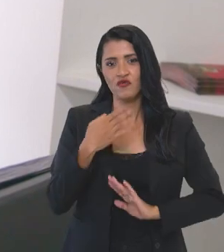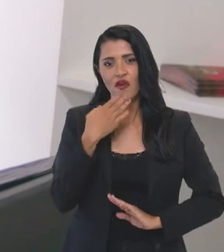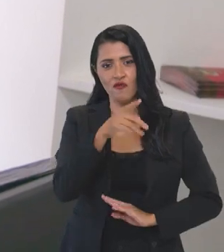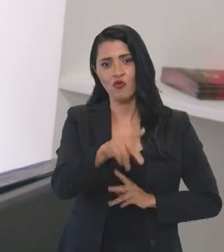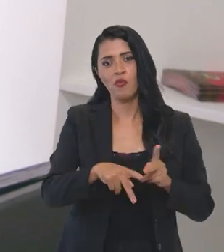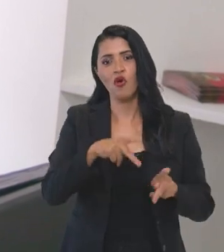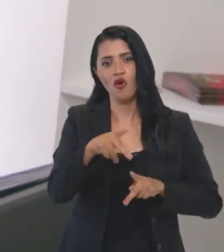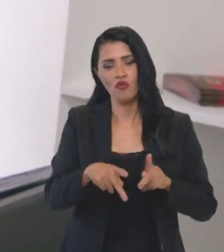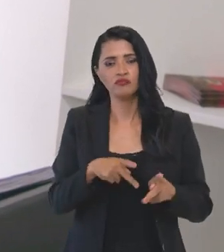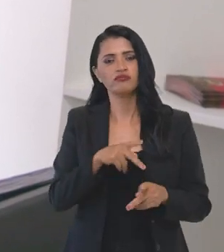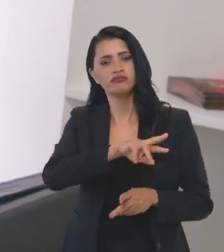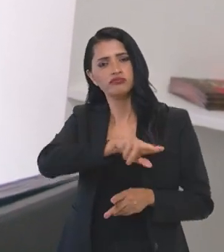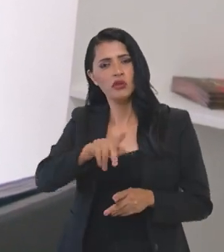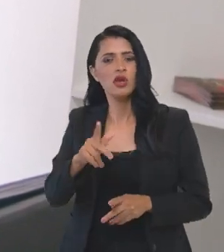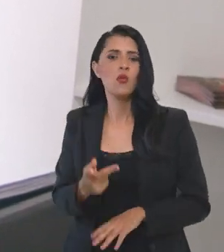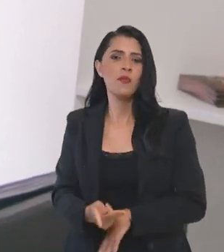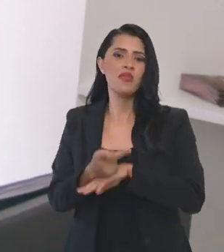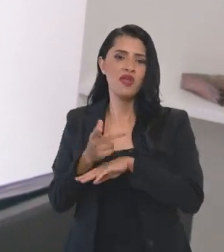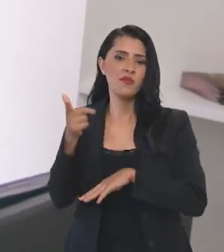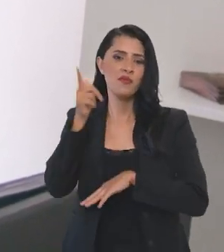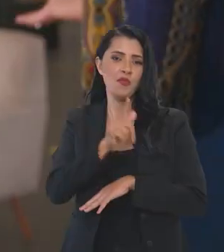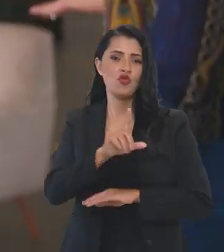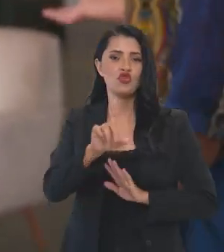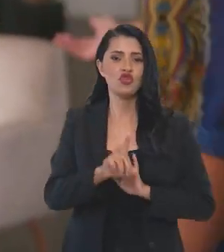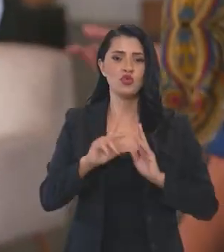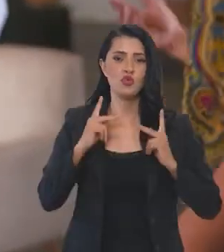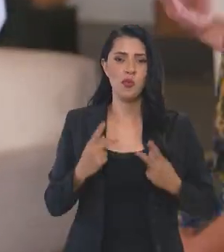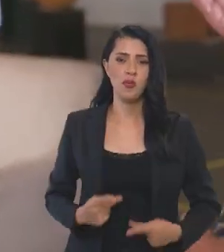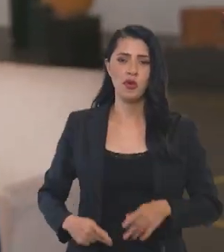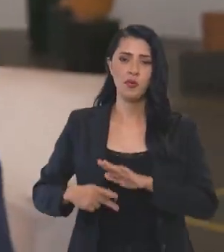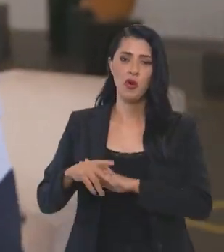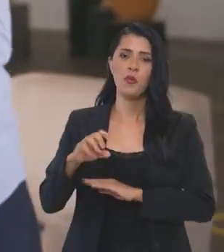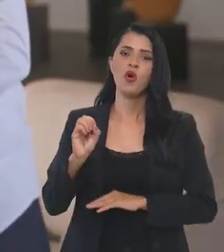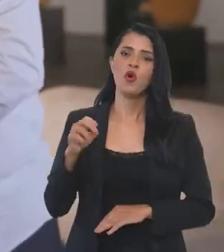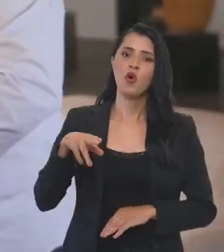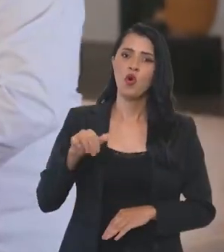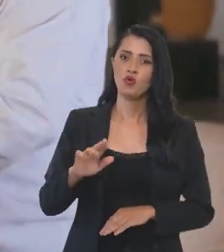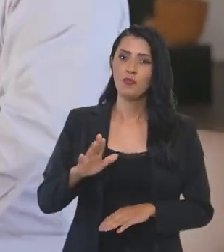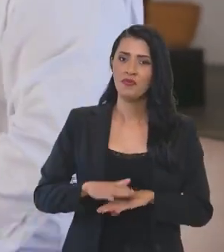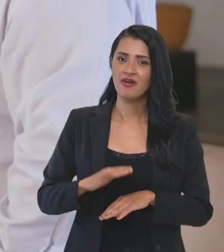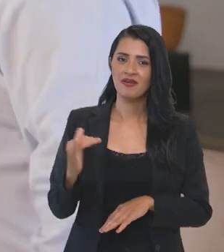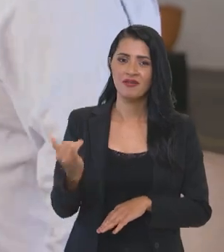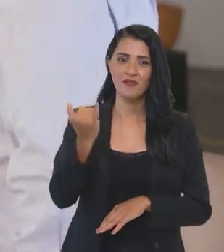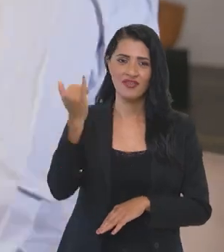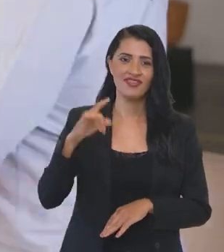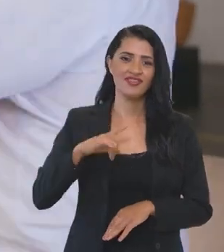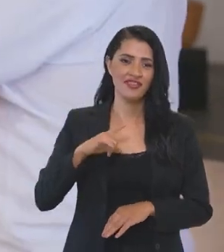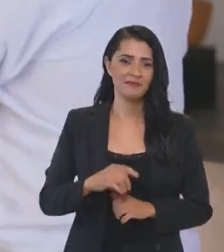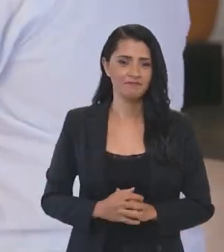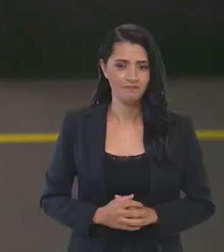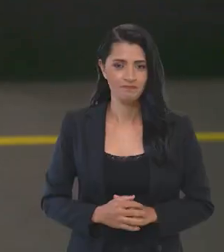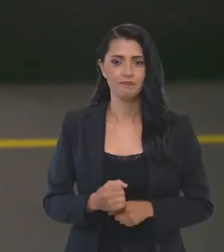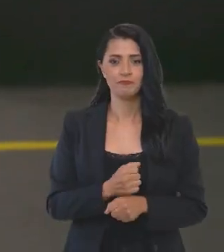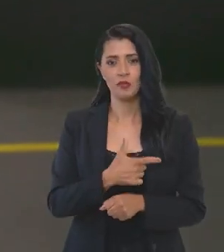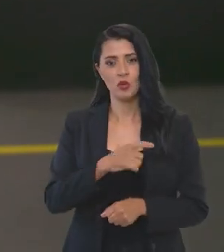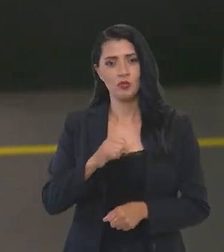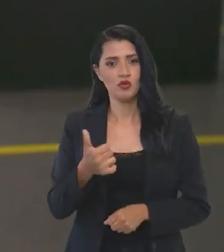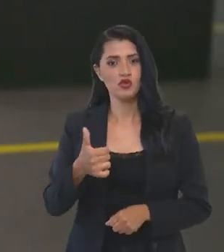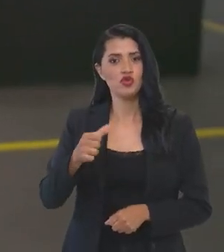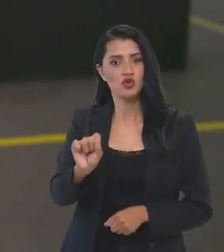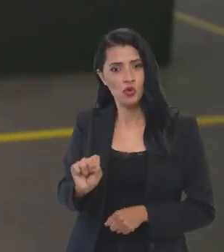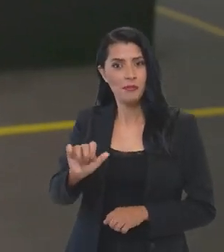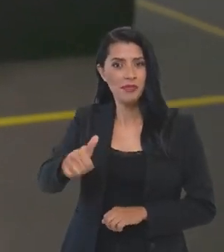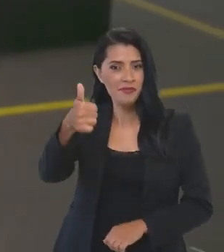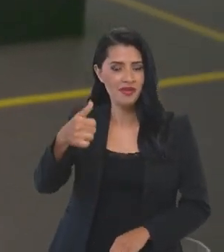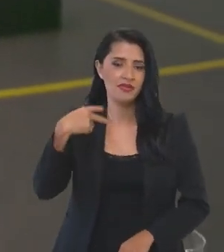desses povos. Ganhou, entre vários outros, o Prêmio de Direitos Humanos da ONU, um dos mais importantes do mundo. Em